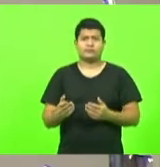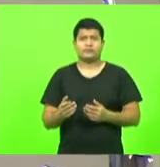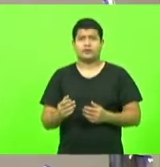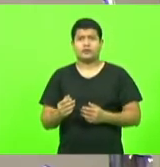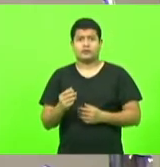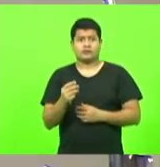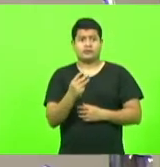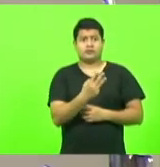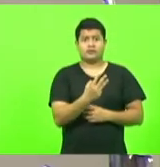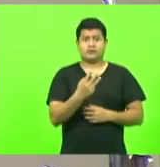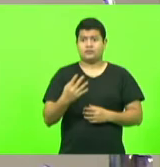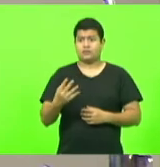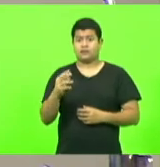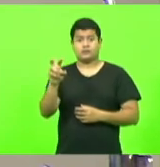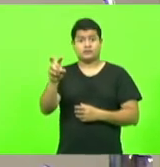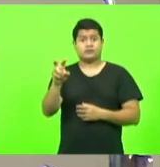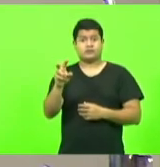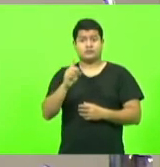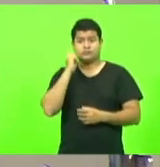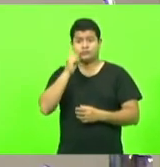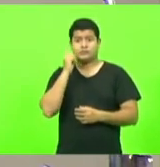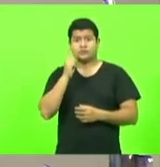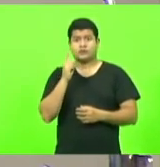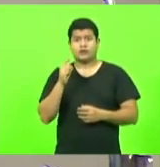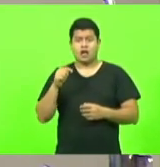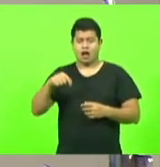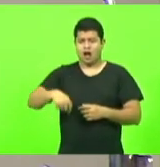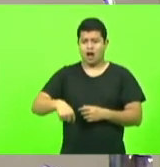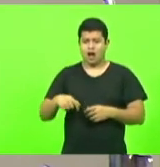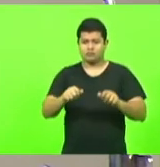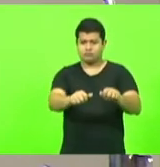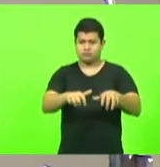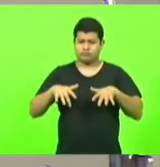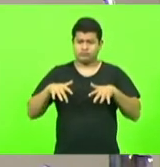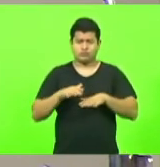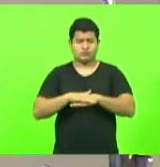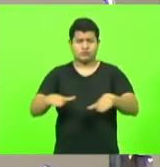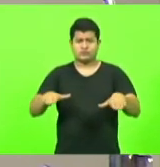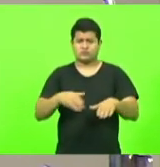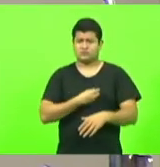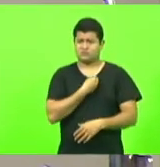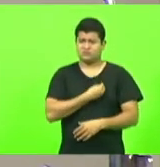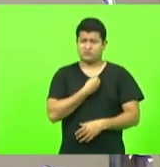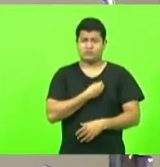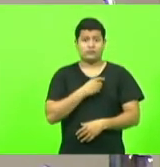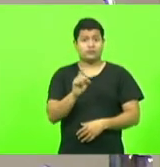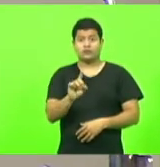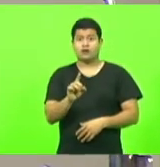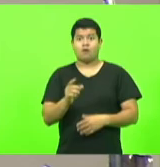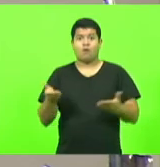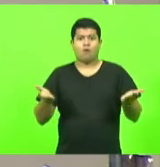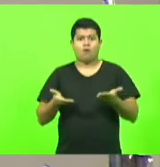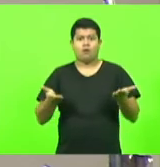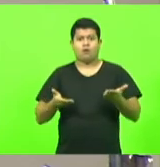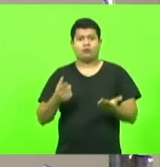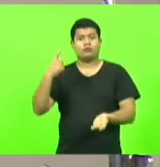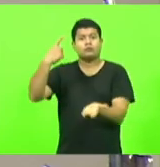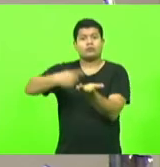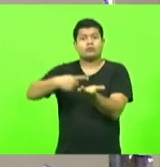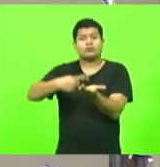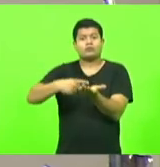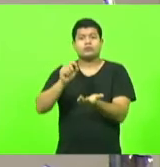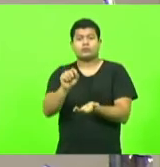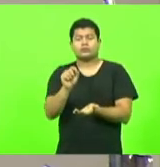4, 5 deputados aqui no plenário não hoje é um dia que estabelece que os deputados podem se comunicar